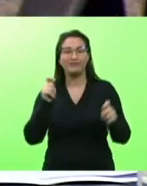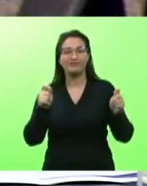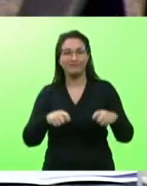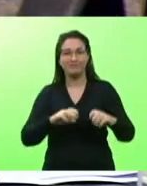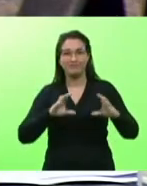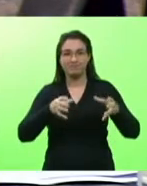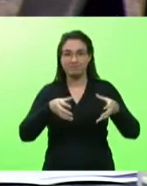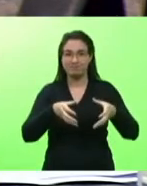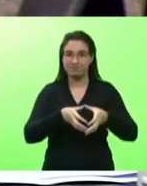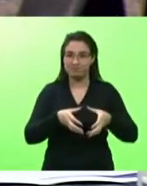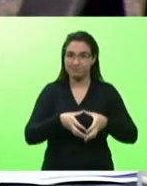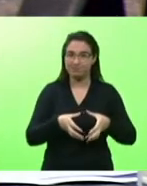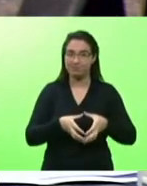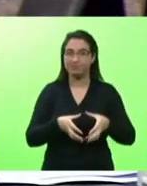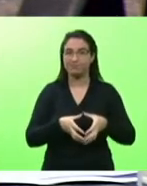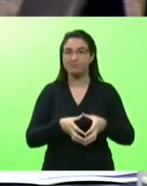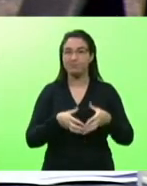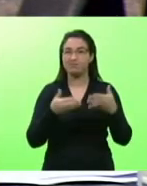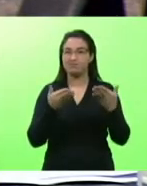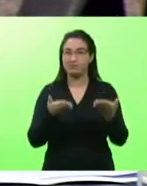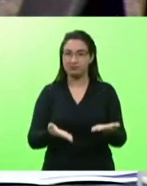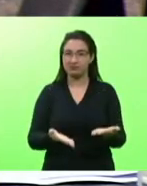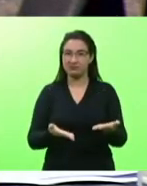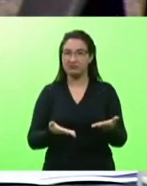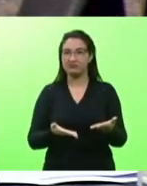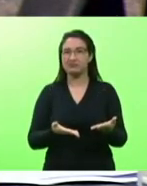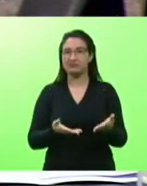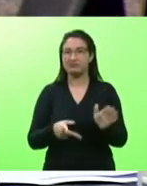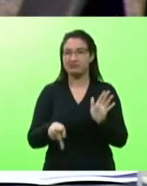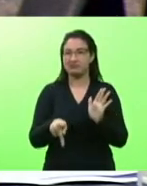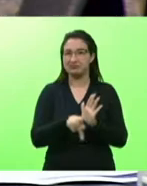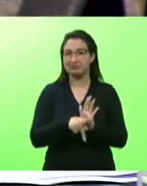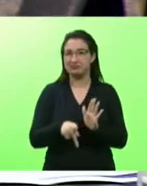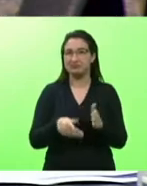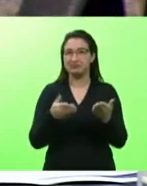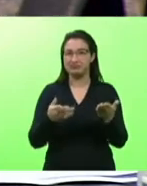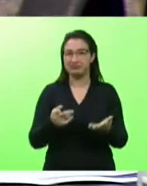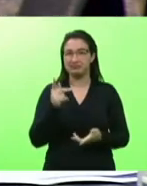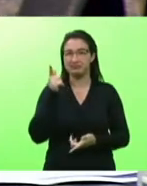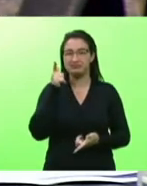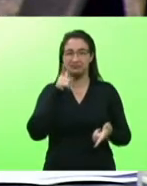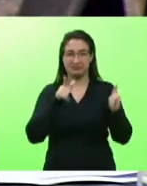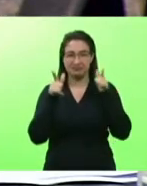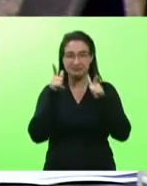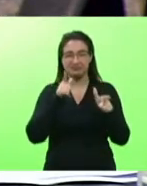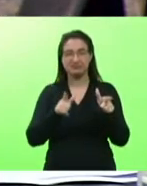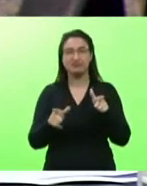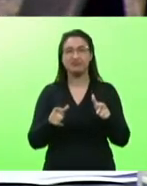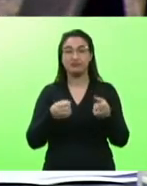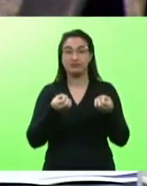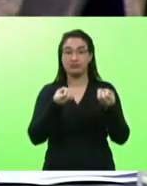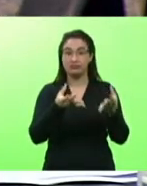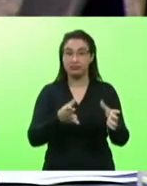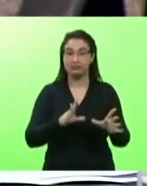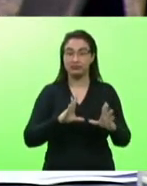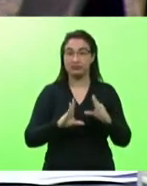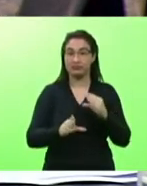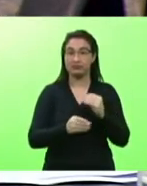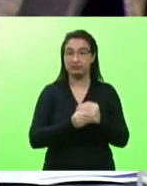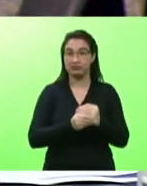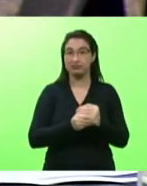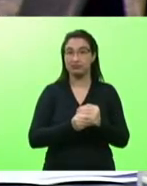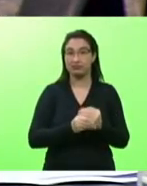berço de heróis ali na cidade de Joinville, na entrega de uma importante emenda, uma caminhonete SUV